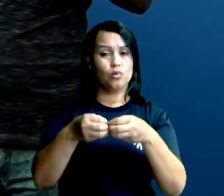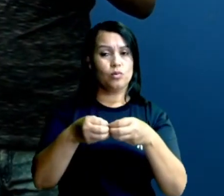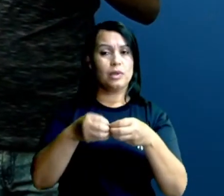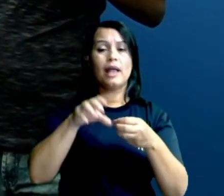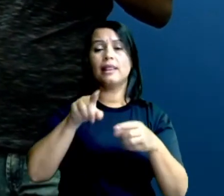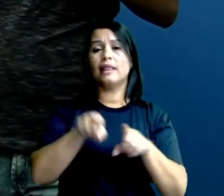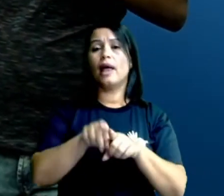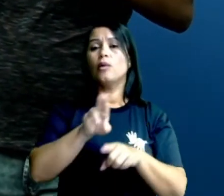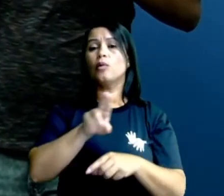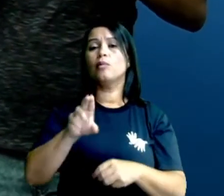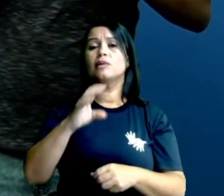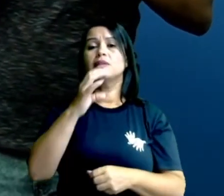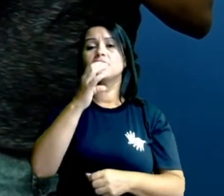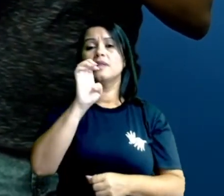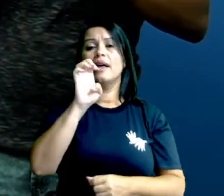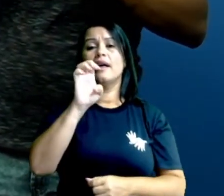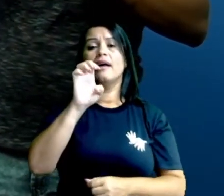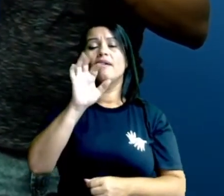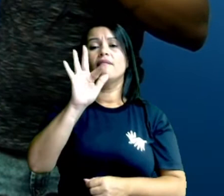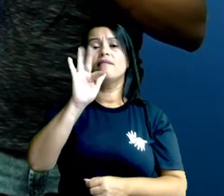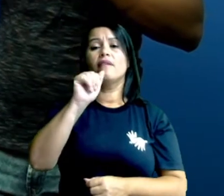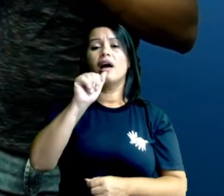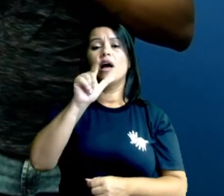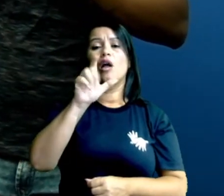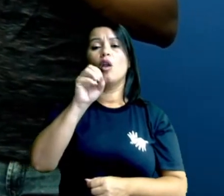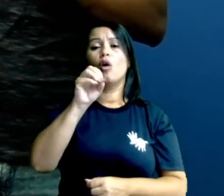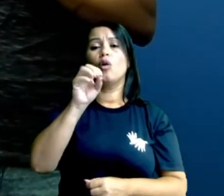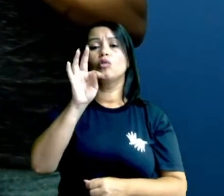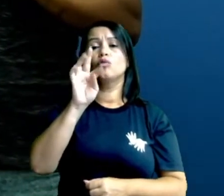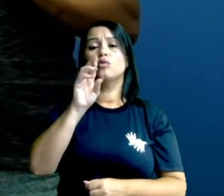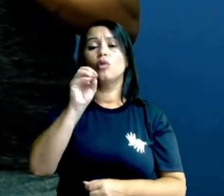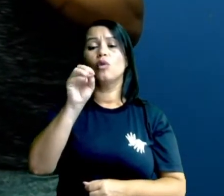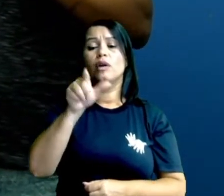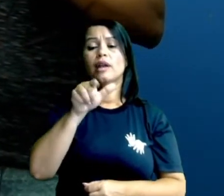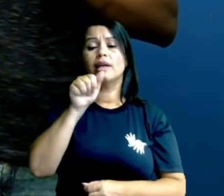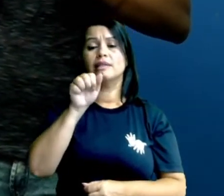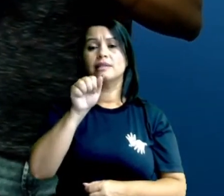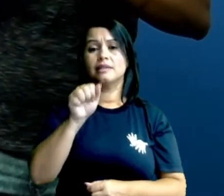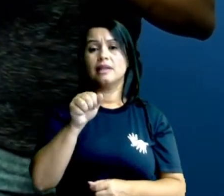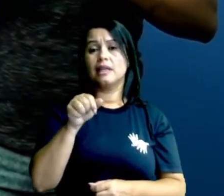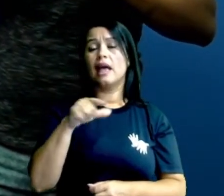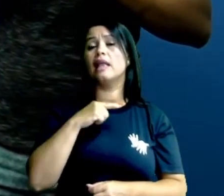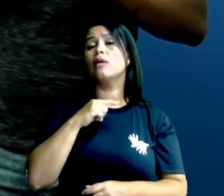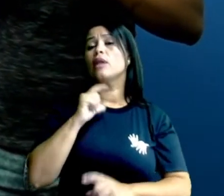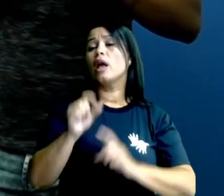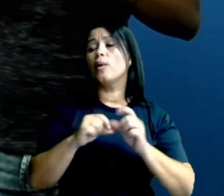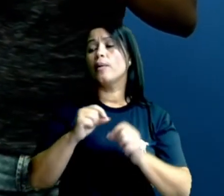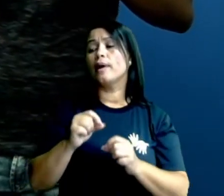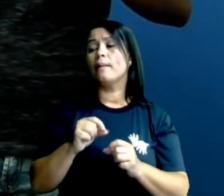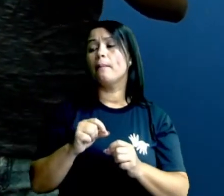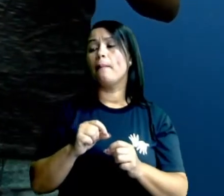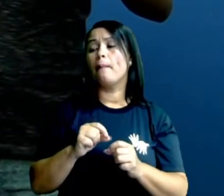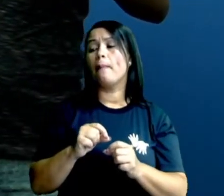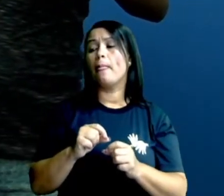cefalotórax fusionado e o abdômen. Então, eles possuem